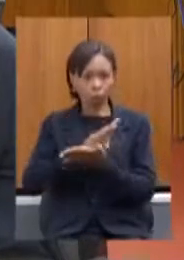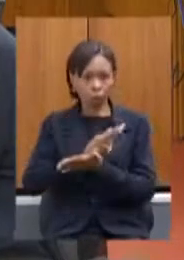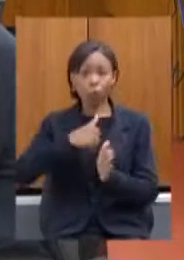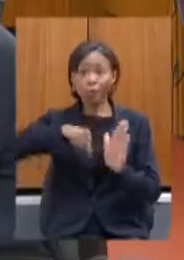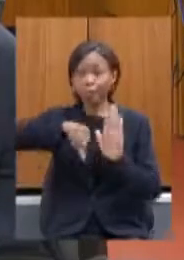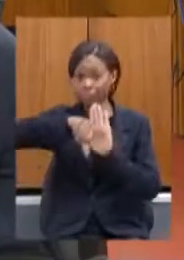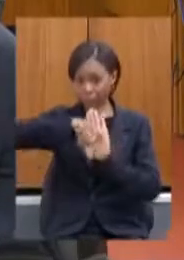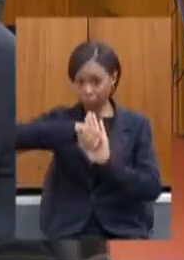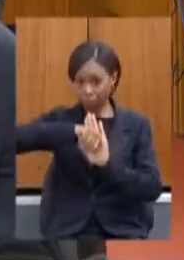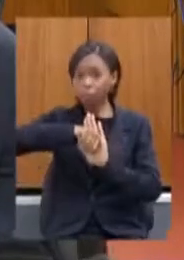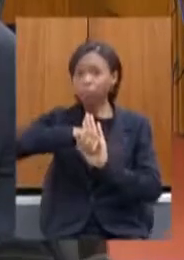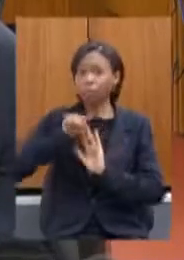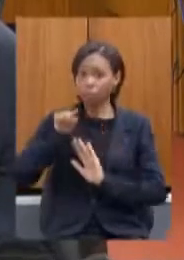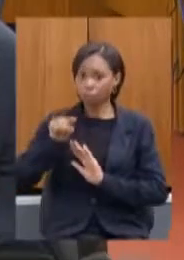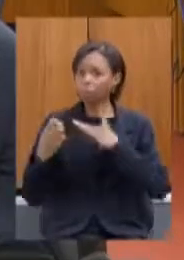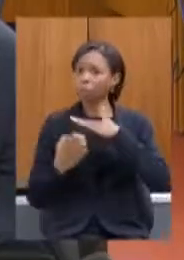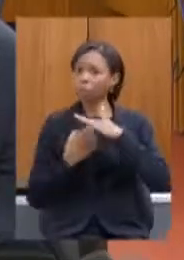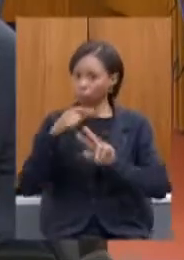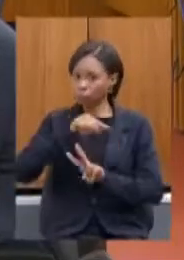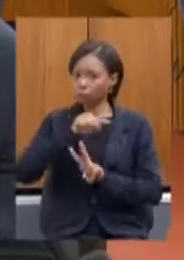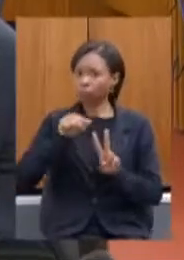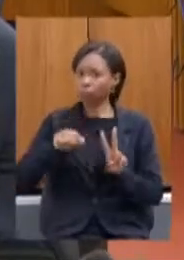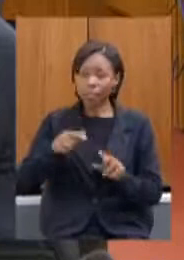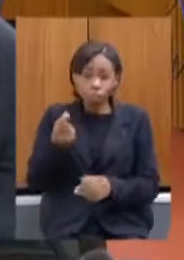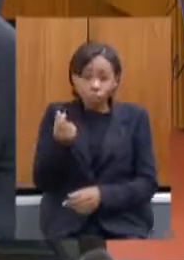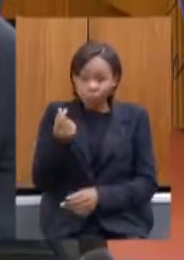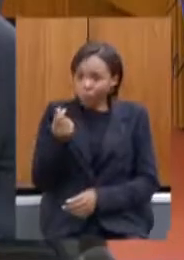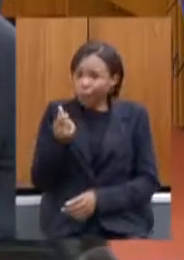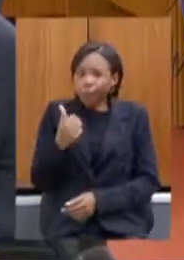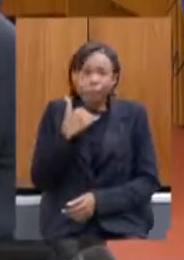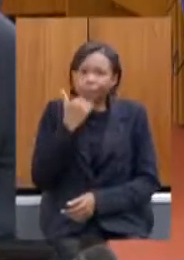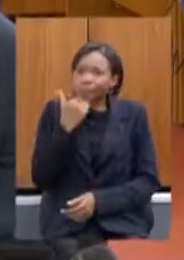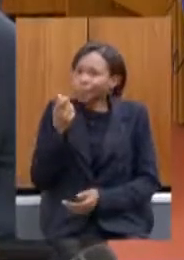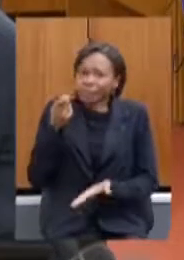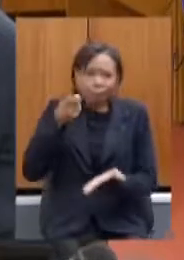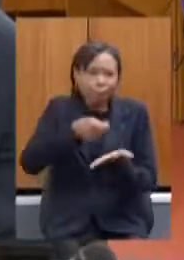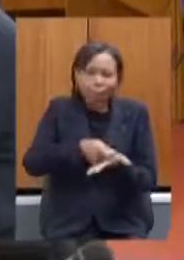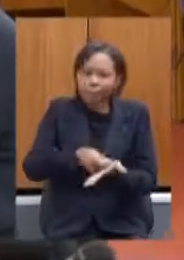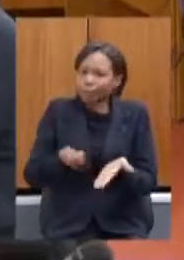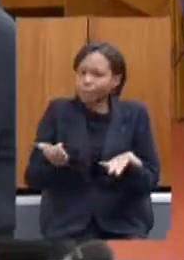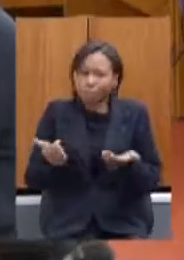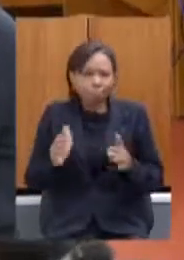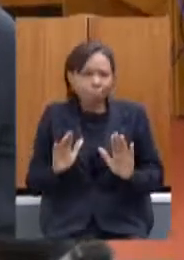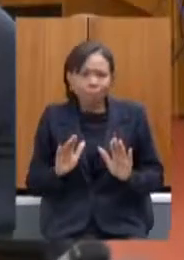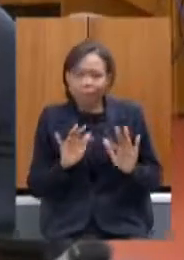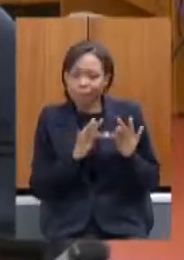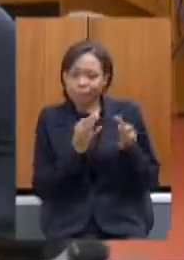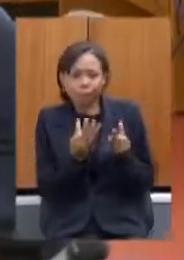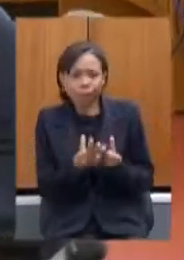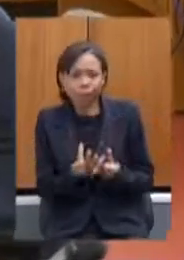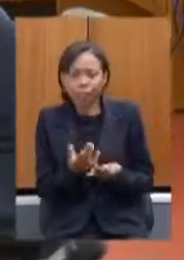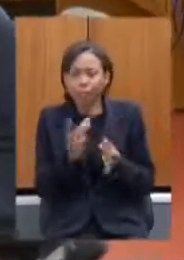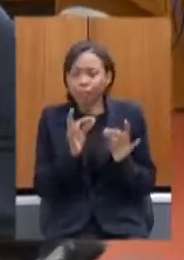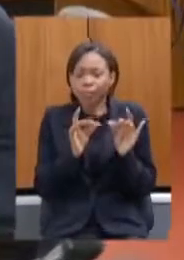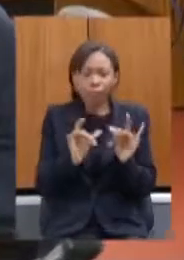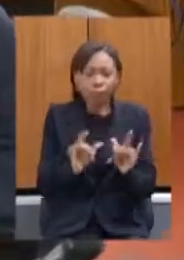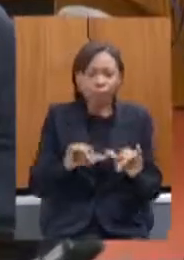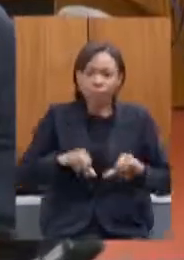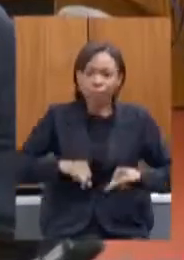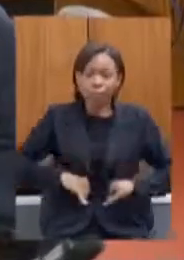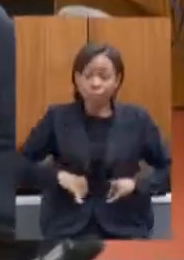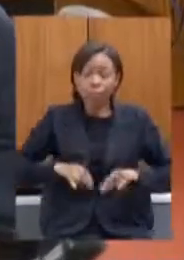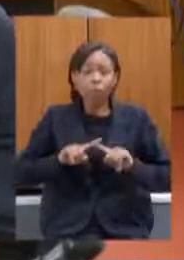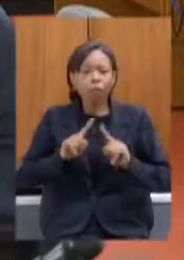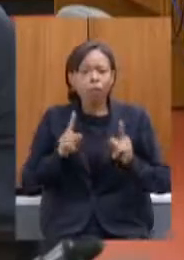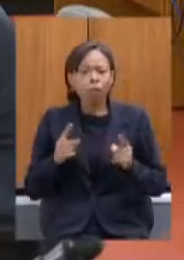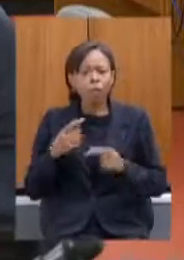o prejuízo às famílias aos atingidos mas o Estado precisa cumprir a